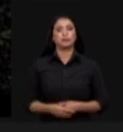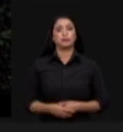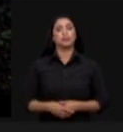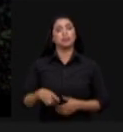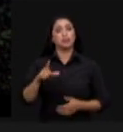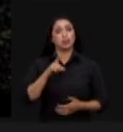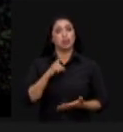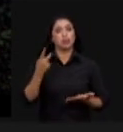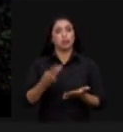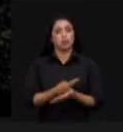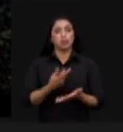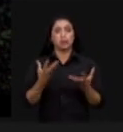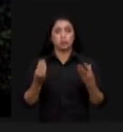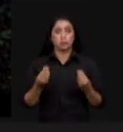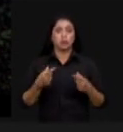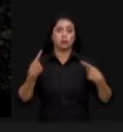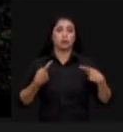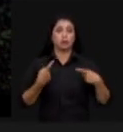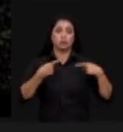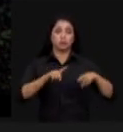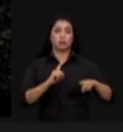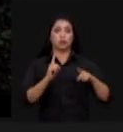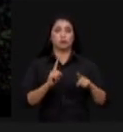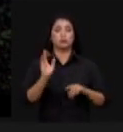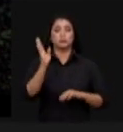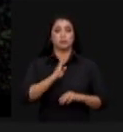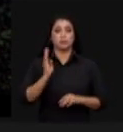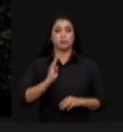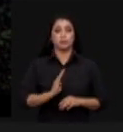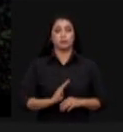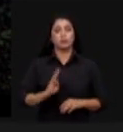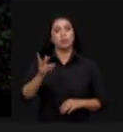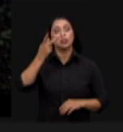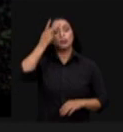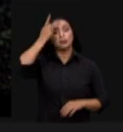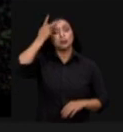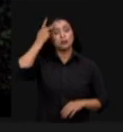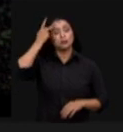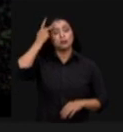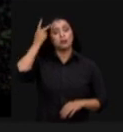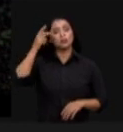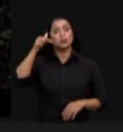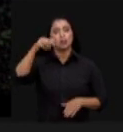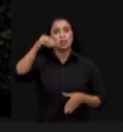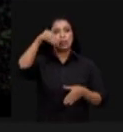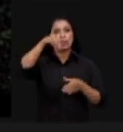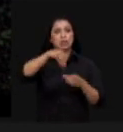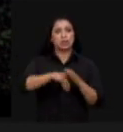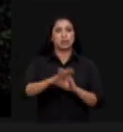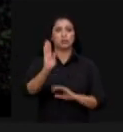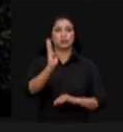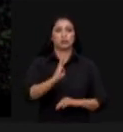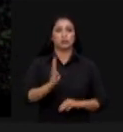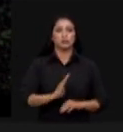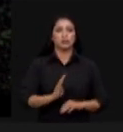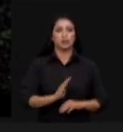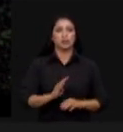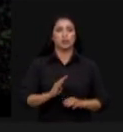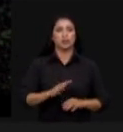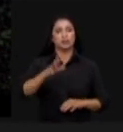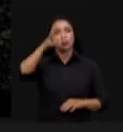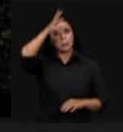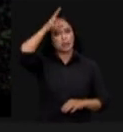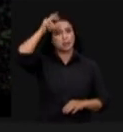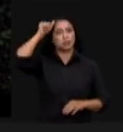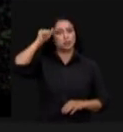tempo tem sendo combatido no Brasil essas pessoas que estão aqui no interior do Brasil nos estados do Amazonas do